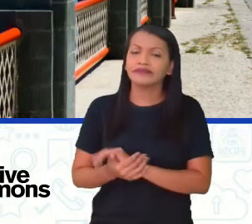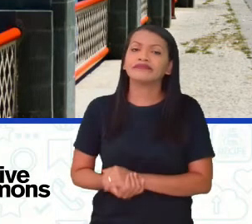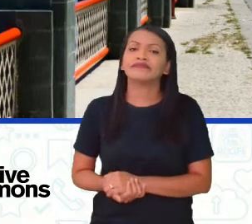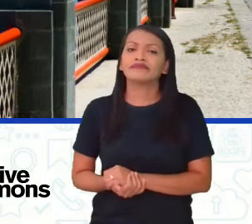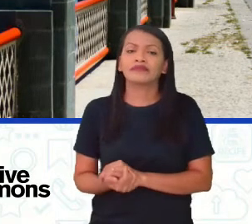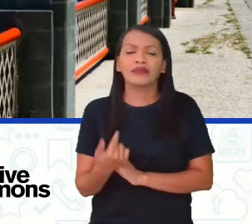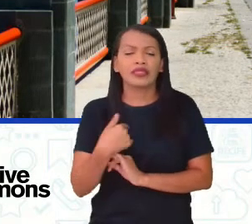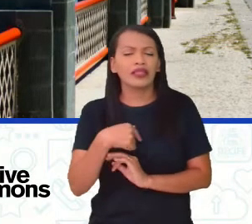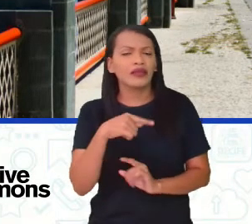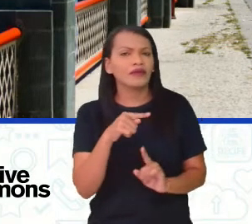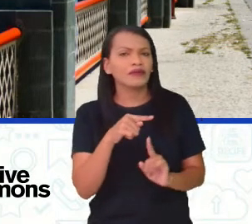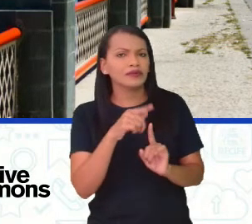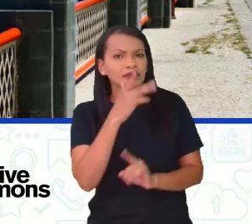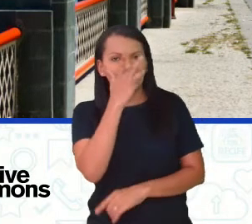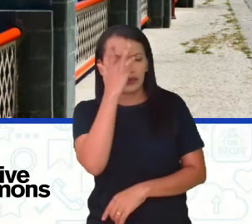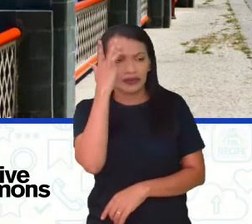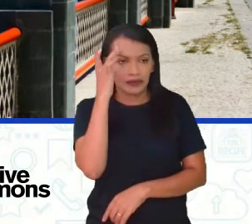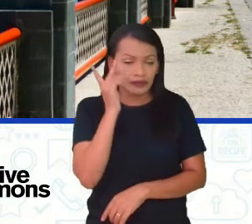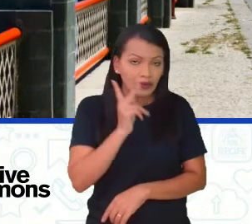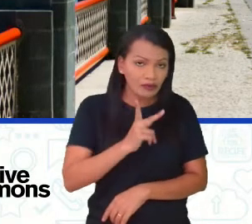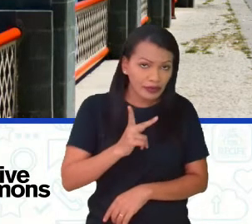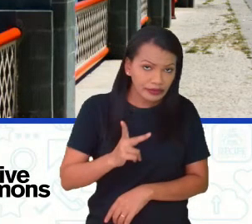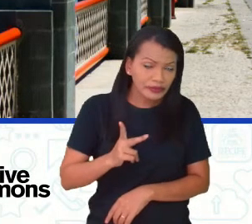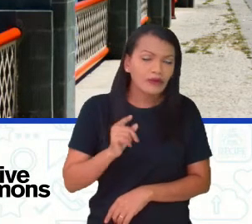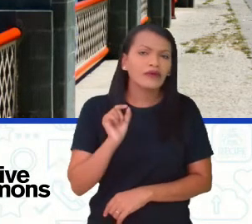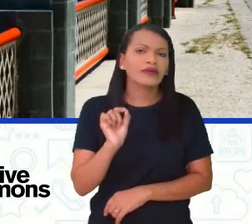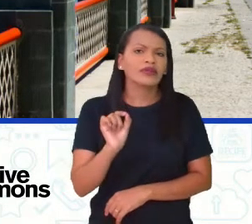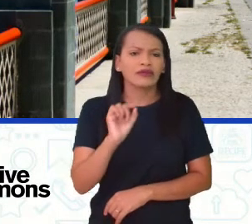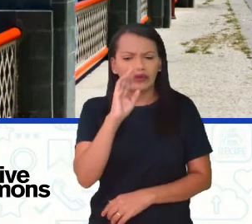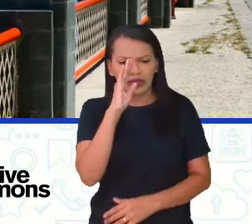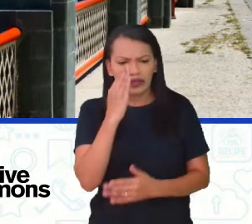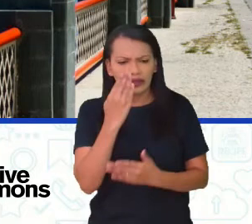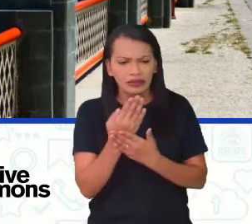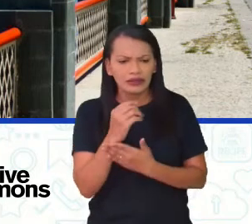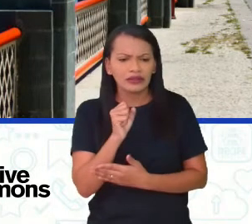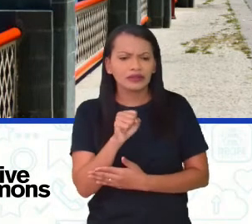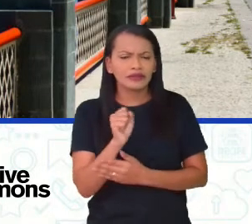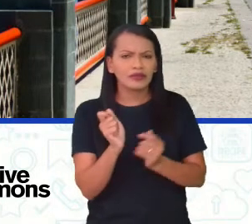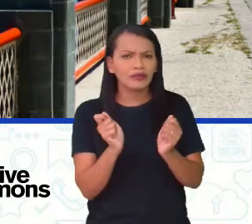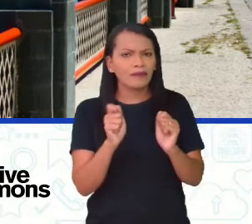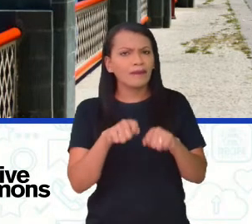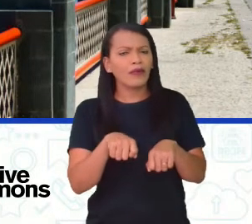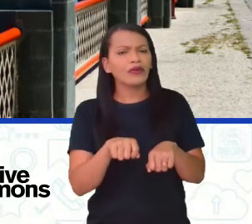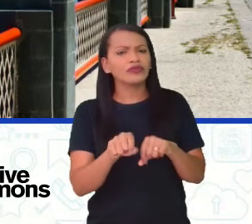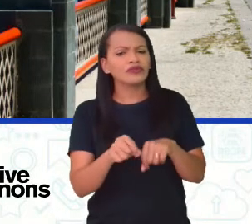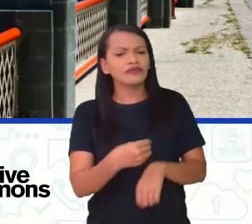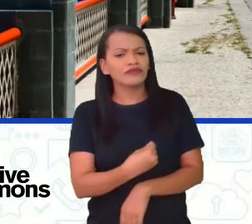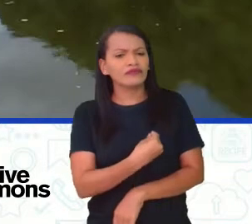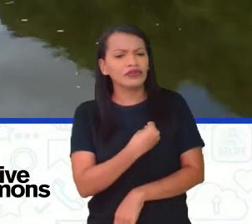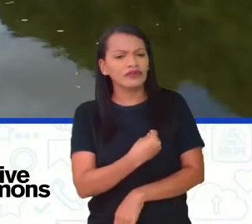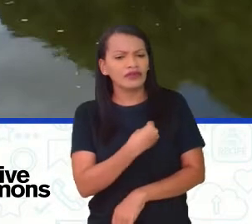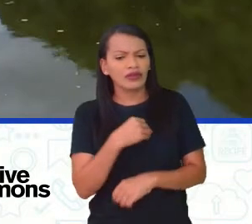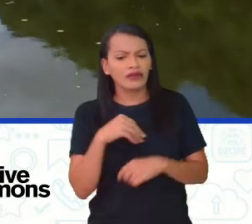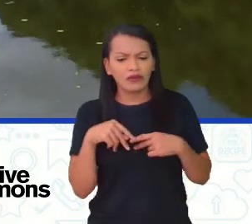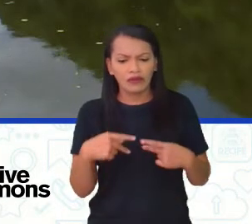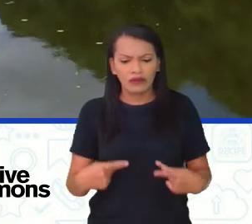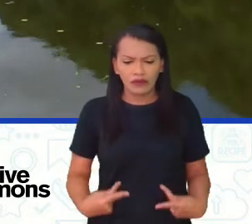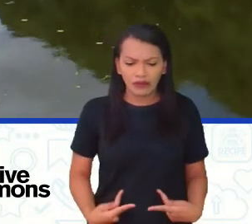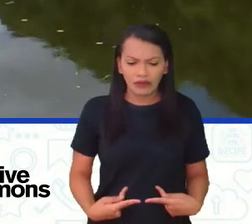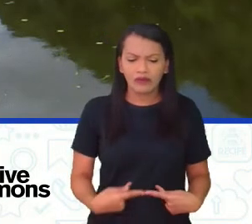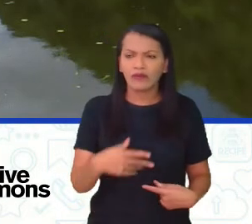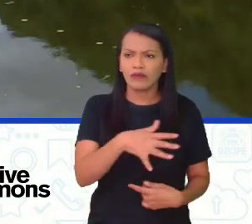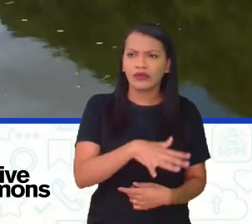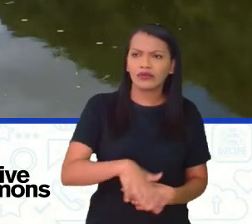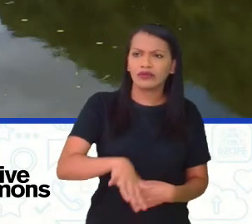E eu sou do tipo da pessoa, viu, professor Gilson, que acredito que se pode viver o ser humano em um